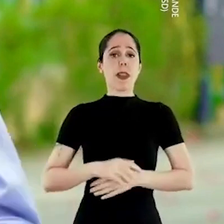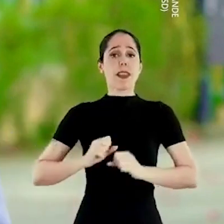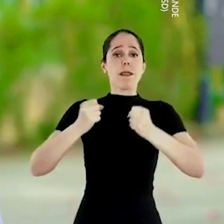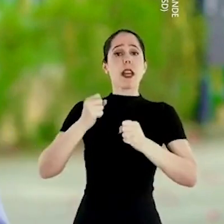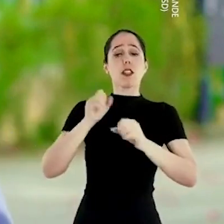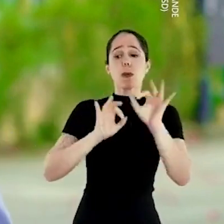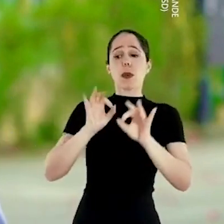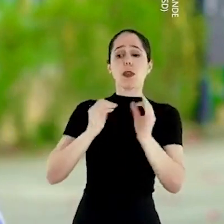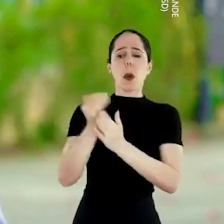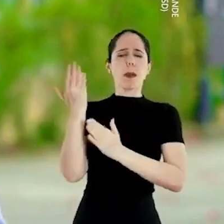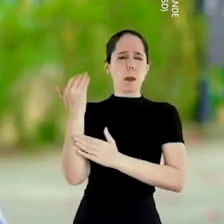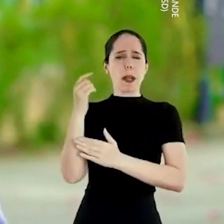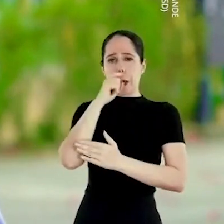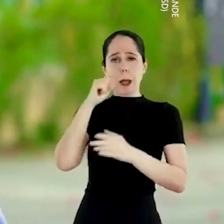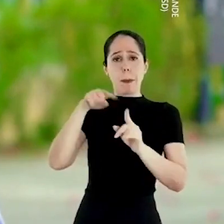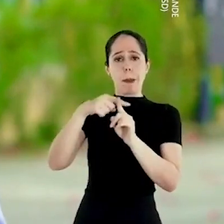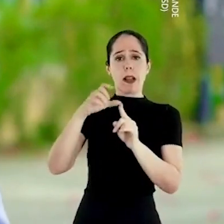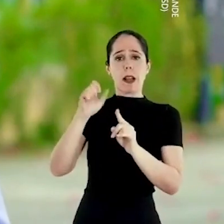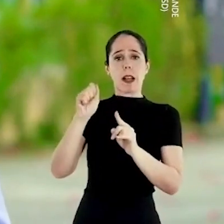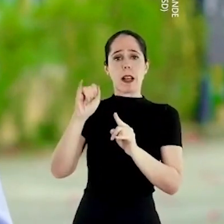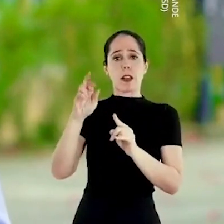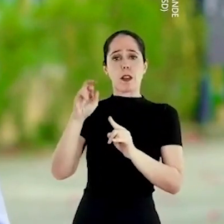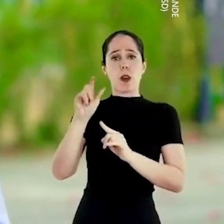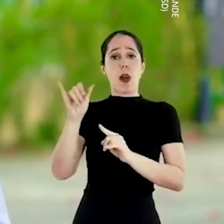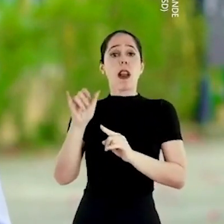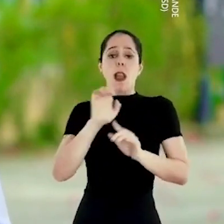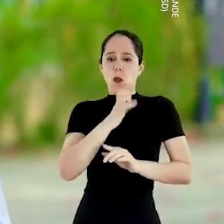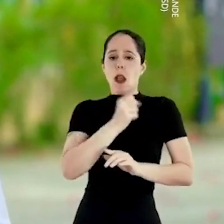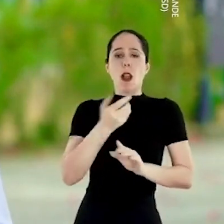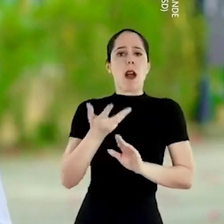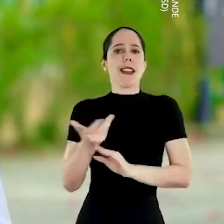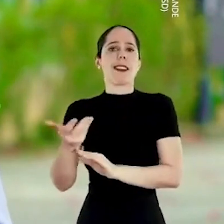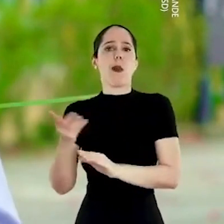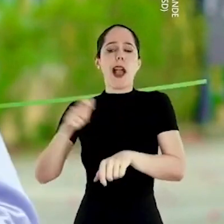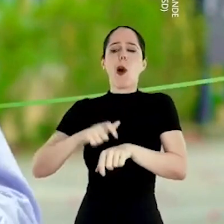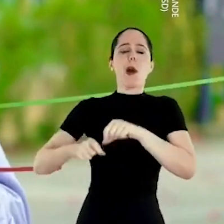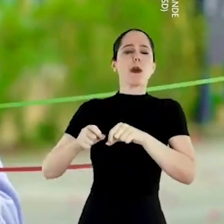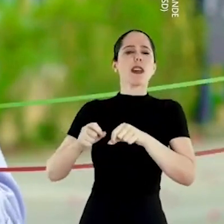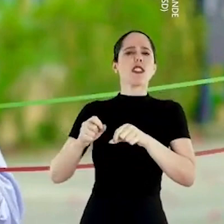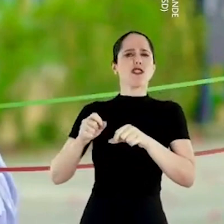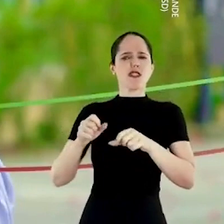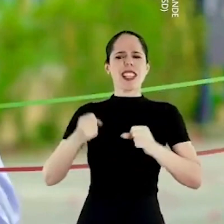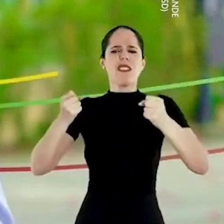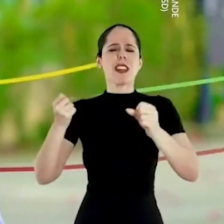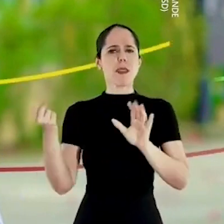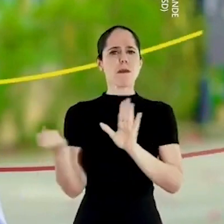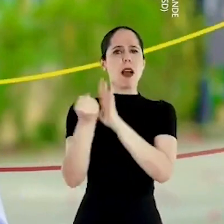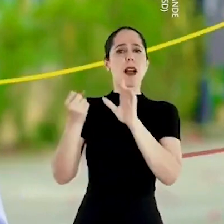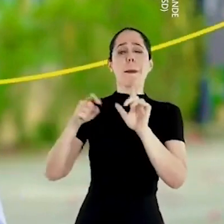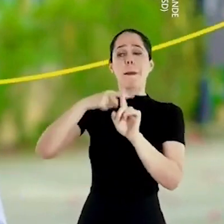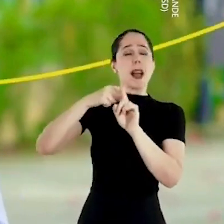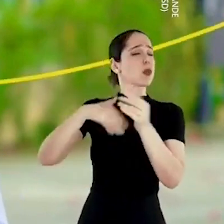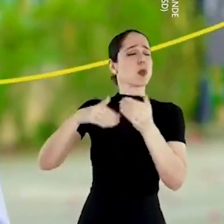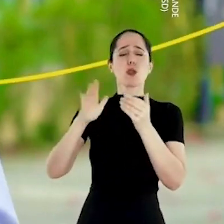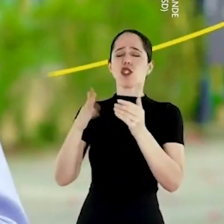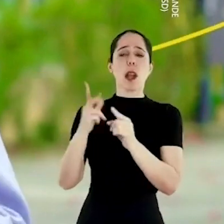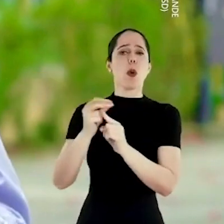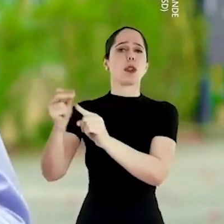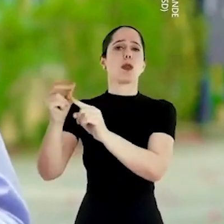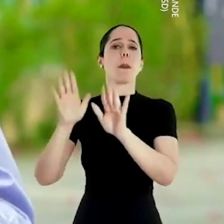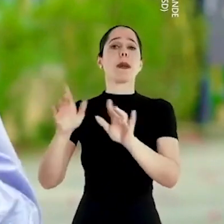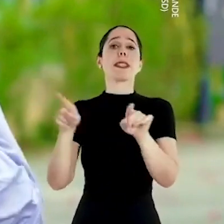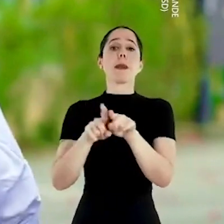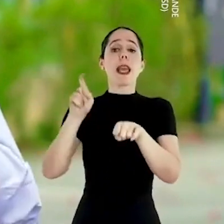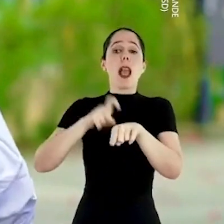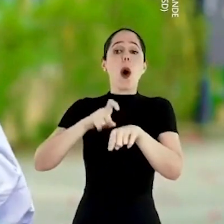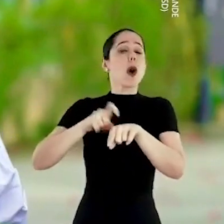Sartori e com o Cairoli e foi acelerado com o Eduardo. É hora de defender esse legado e tudo o que já conquistamos. Mas também é